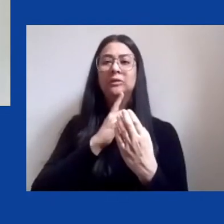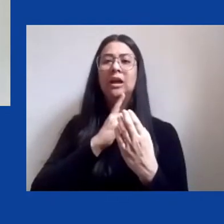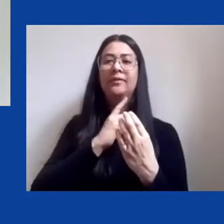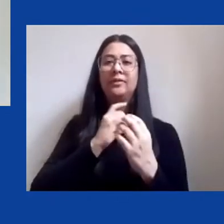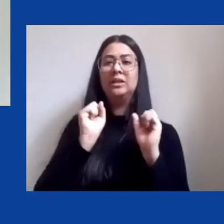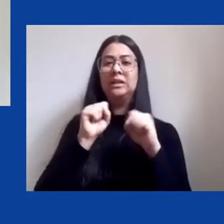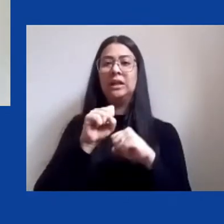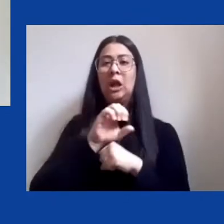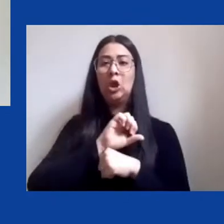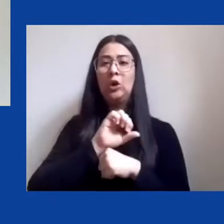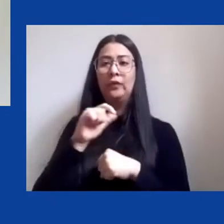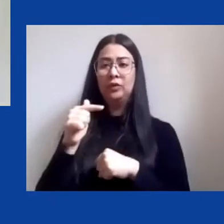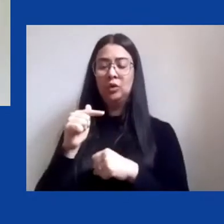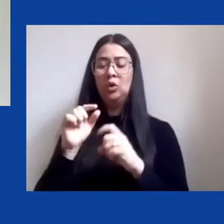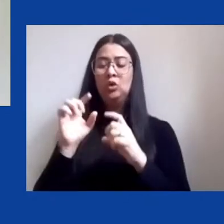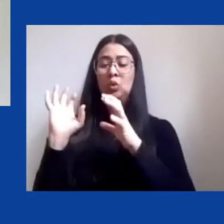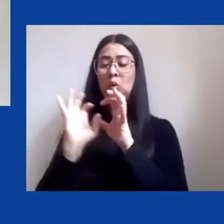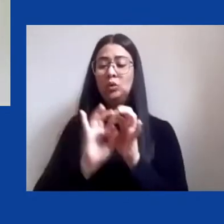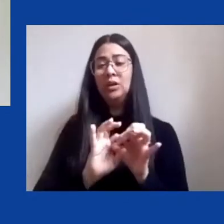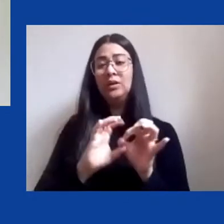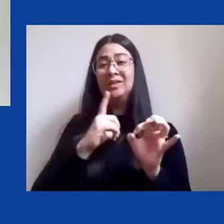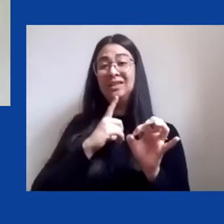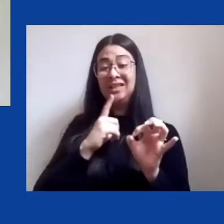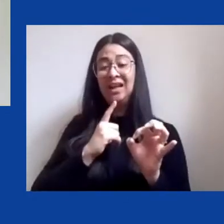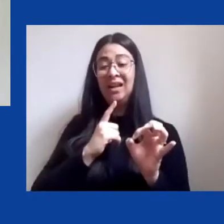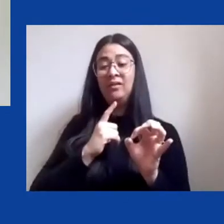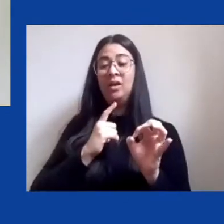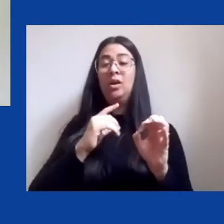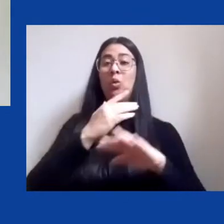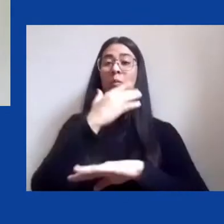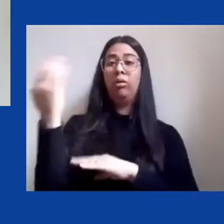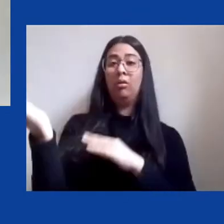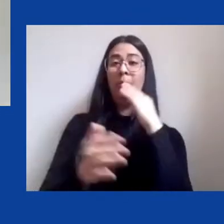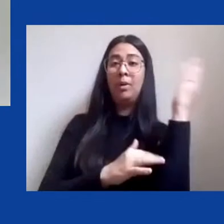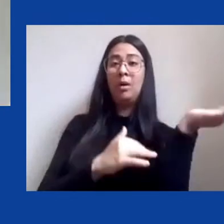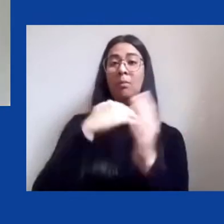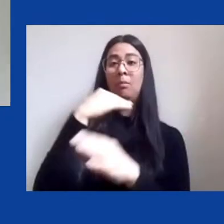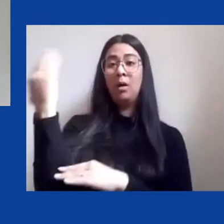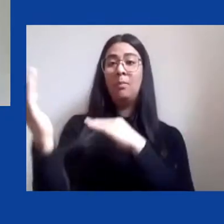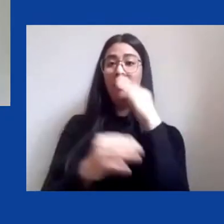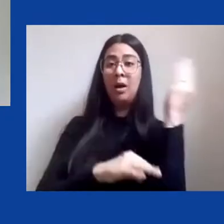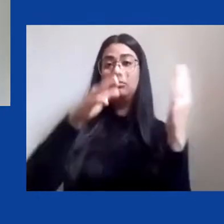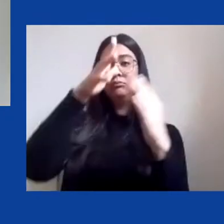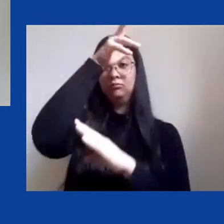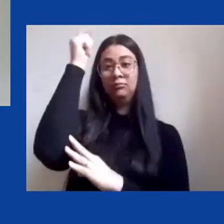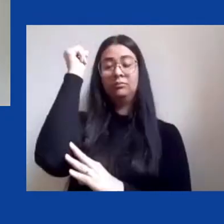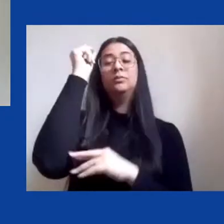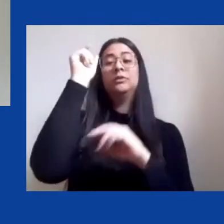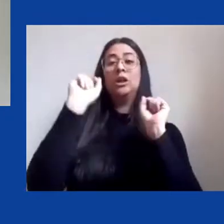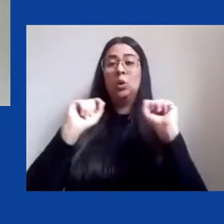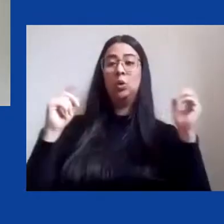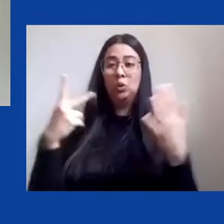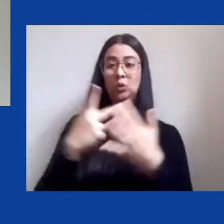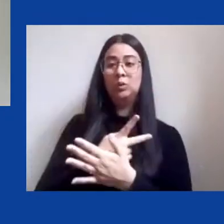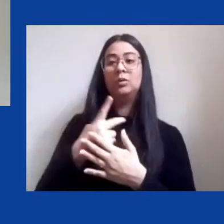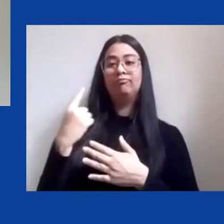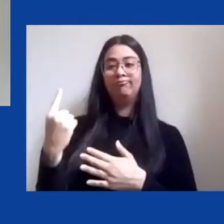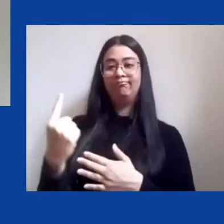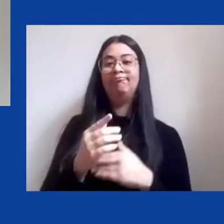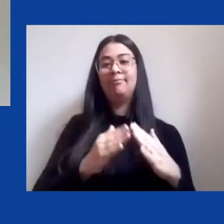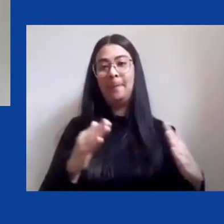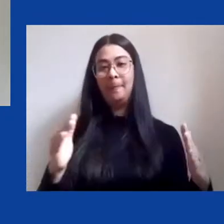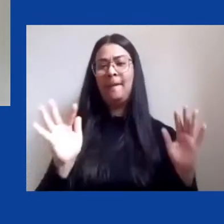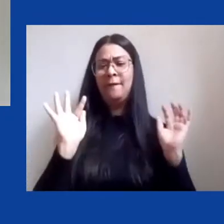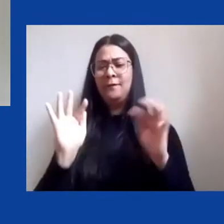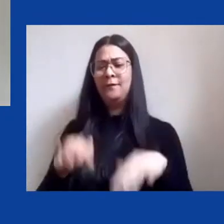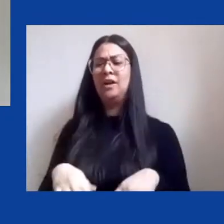internacional do desmatamento na Amazônia, que se forma exatamente nessa época, no final dos anos 80, início